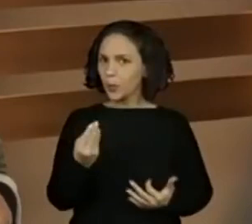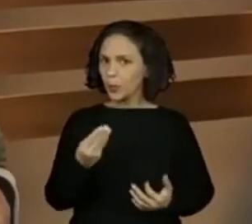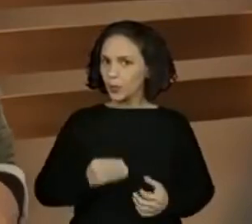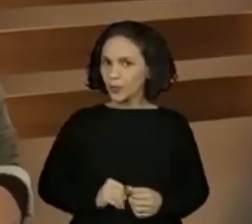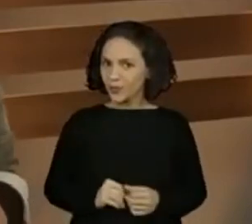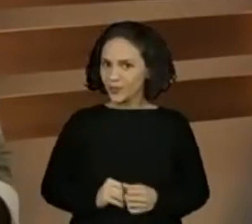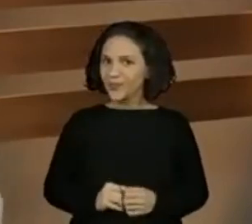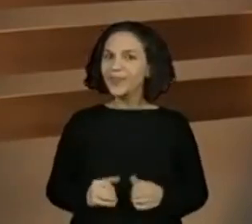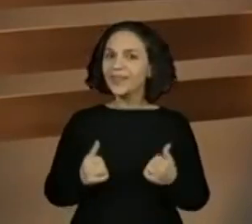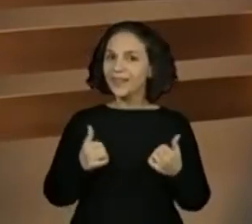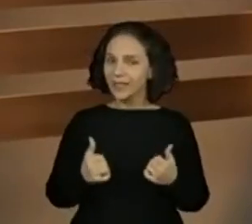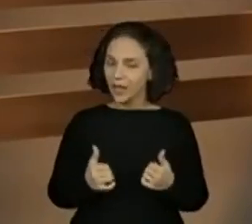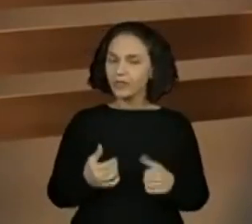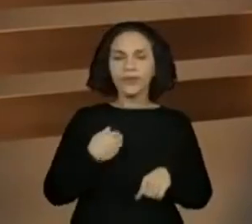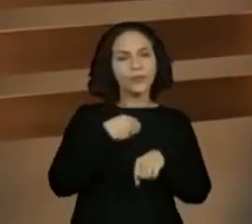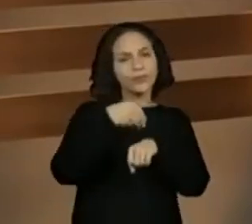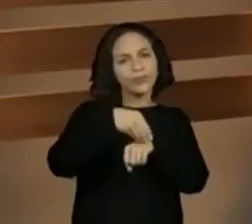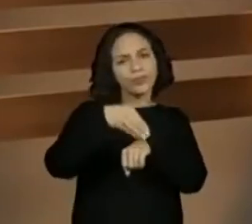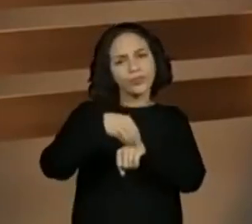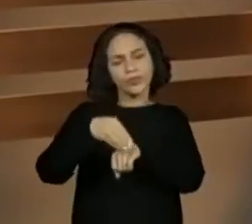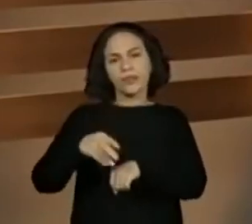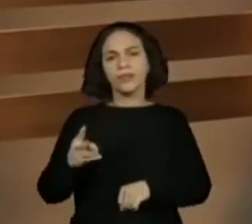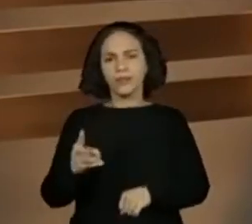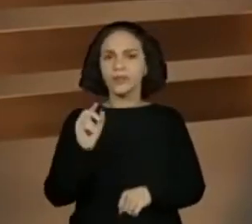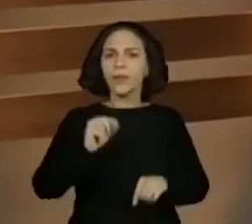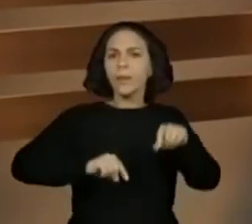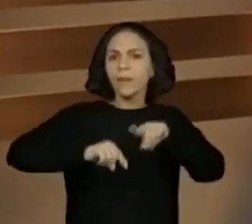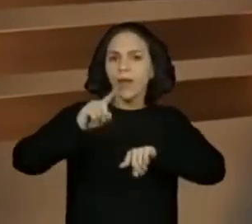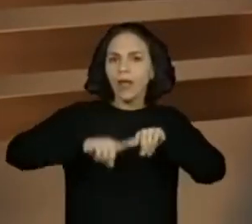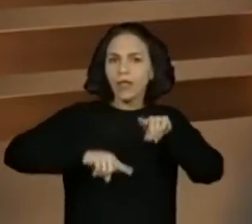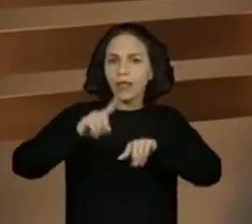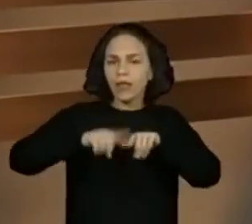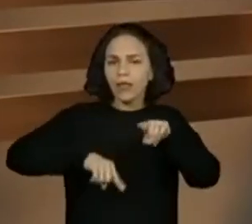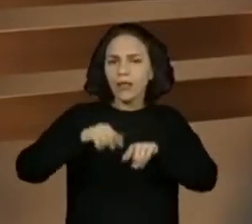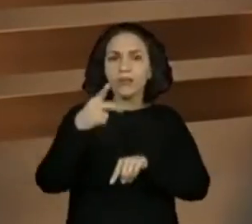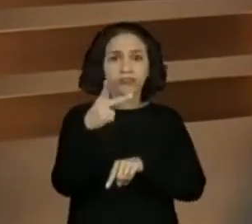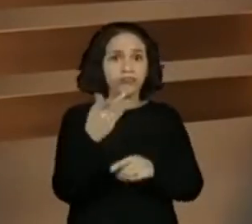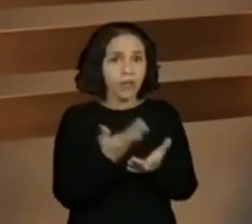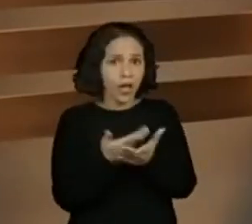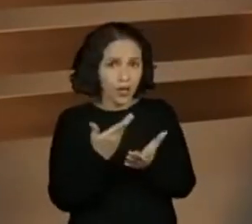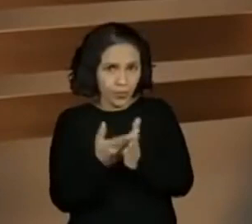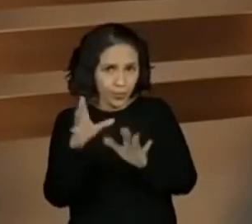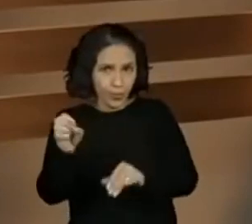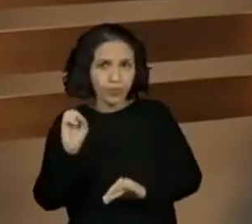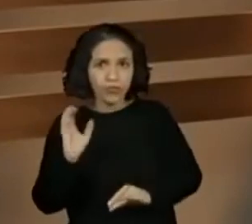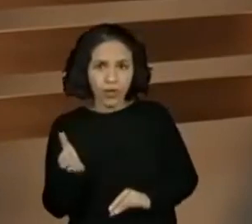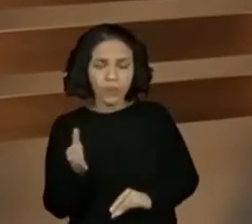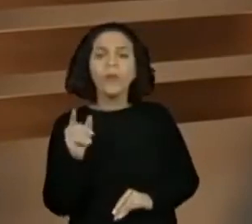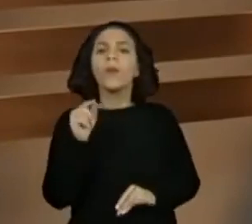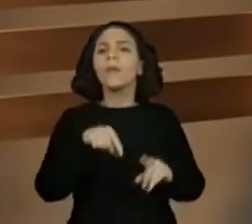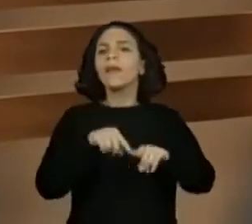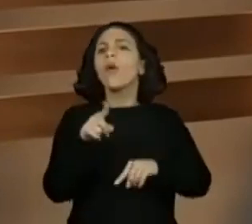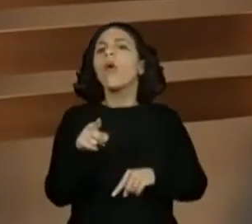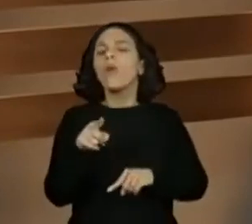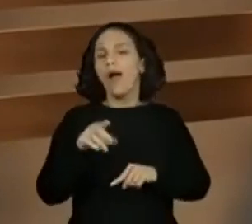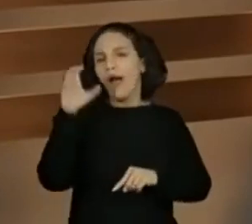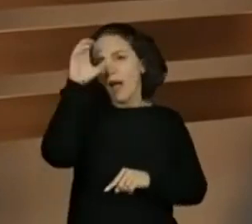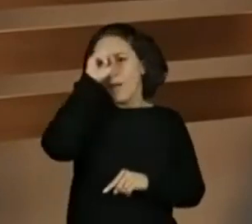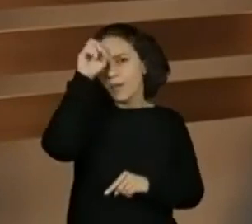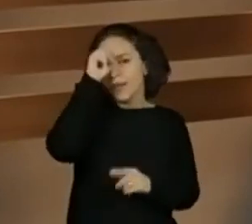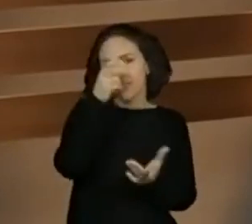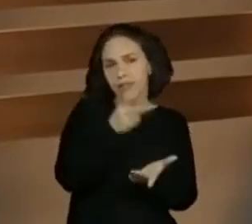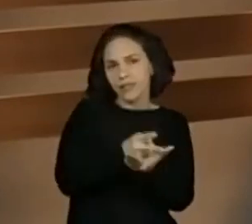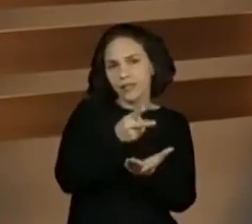Então vamos lá. Aos recadinhos de sempre. material utilizado para as aulas de recuperação, material do Aprender Sempre,